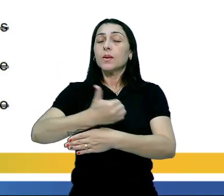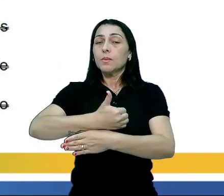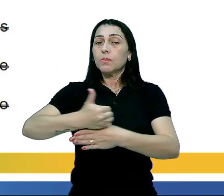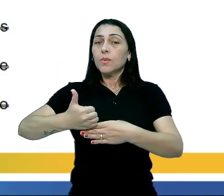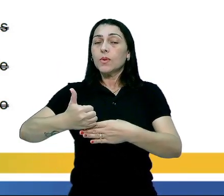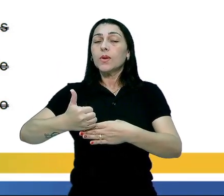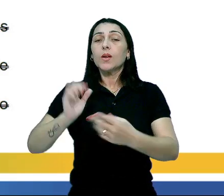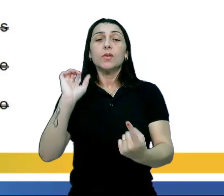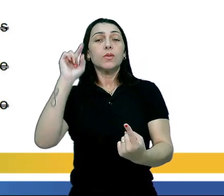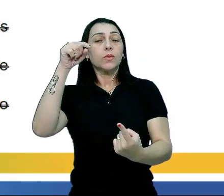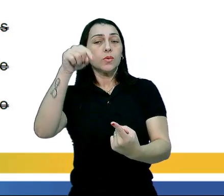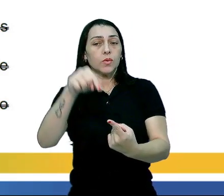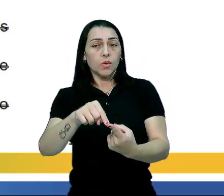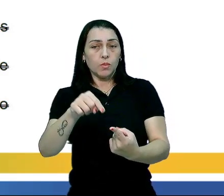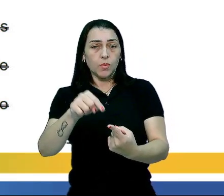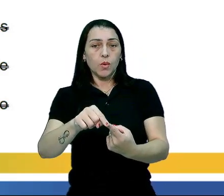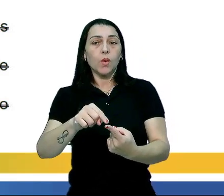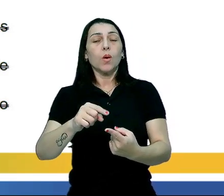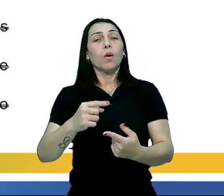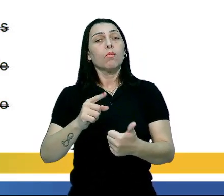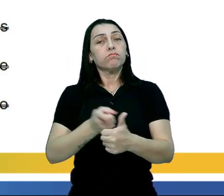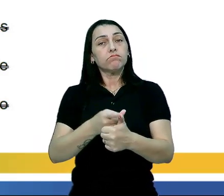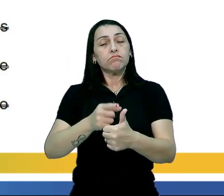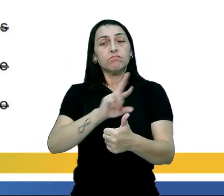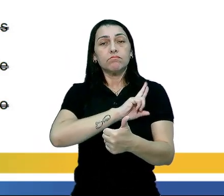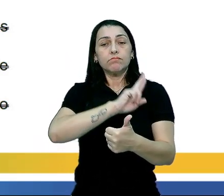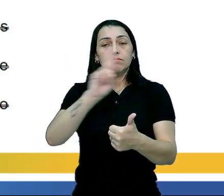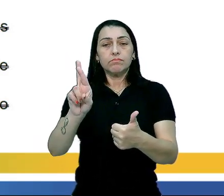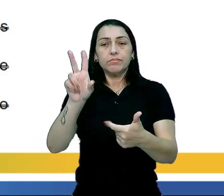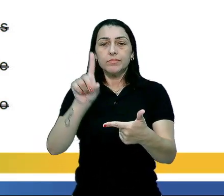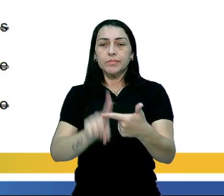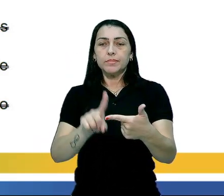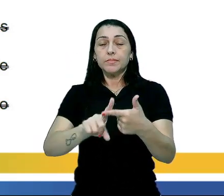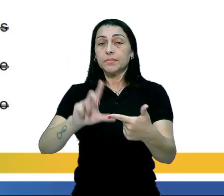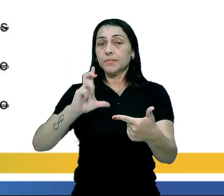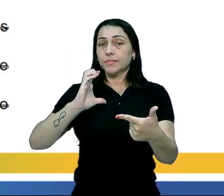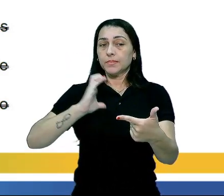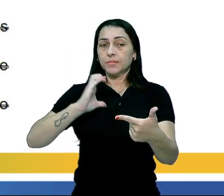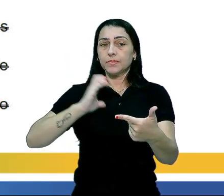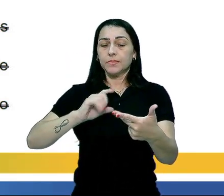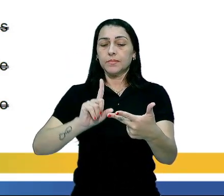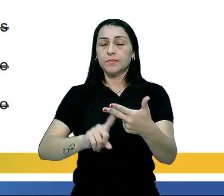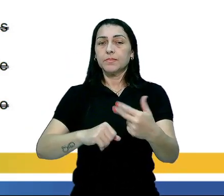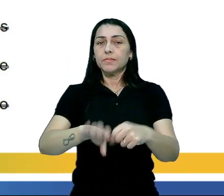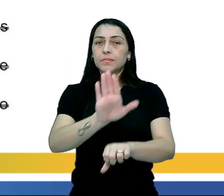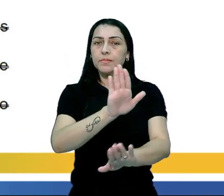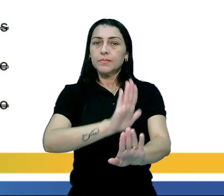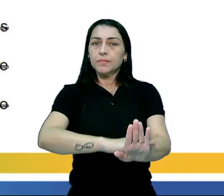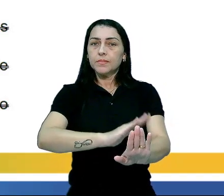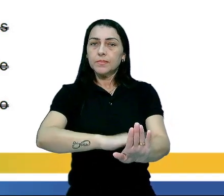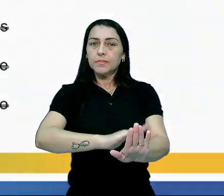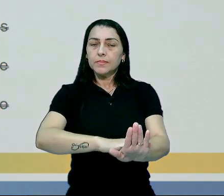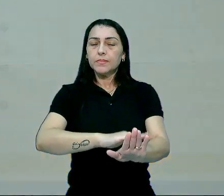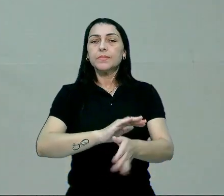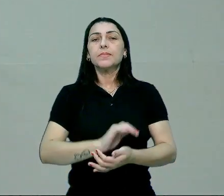objetivados, como religiosidade, ética e ideologia. E,